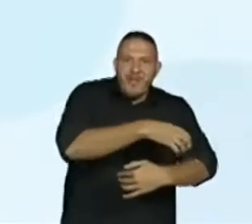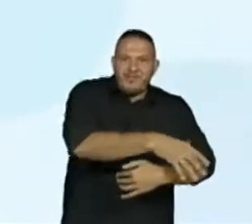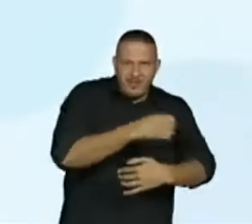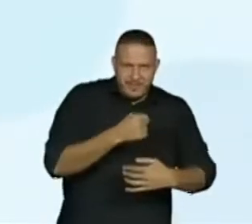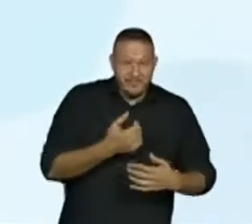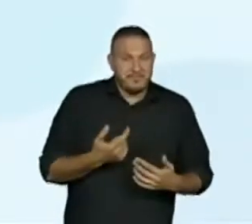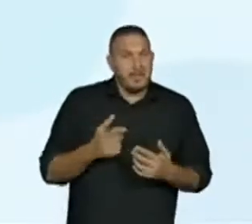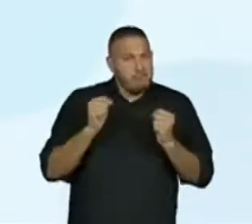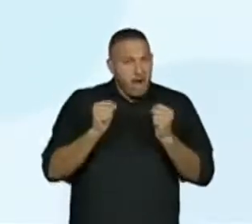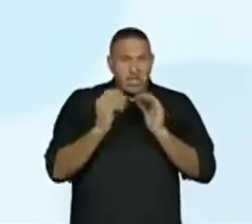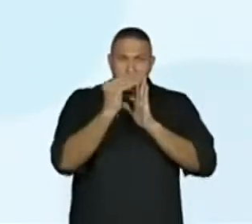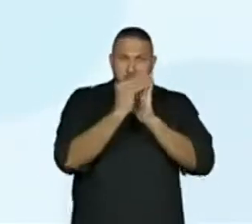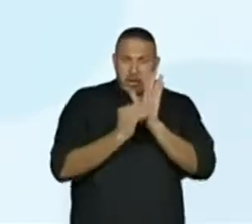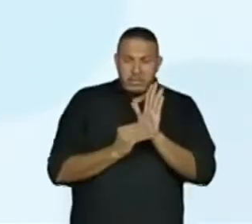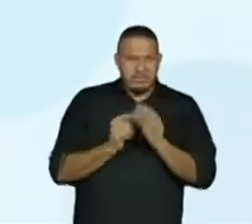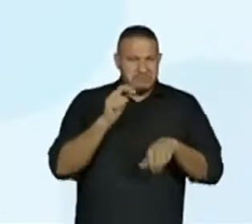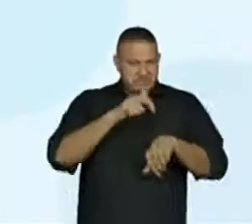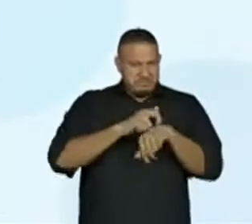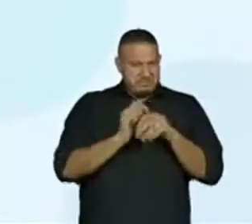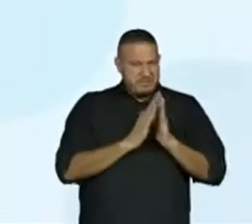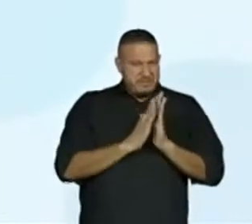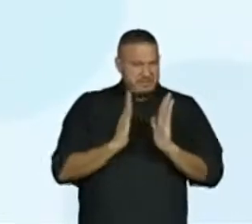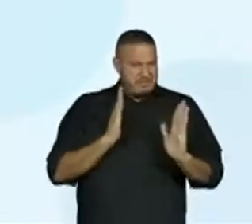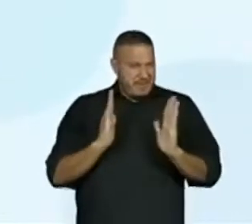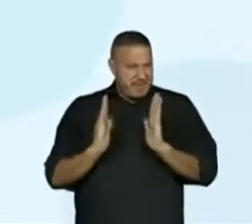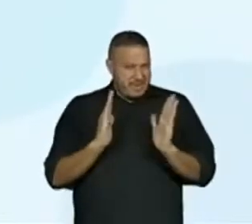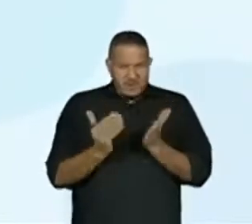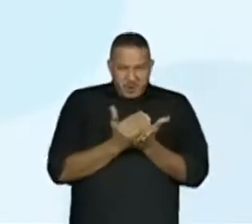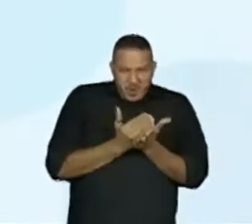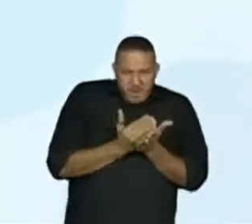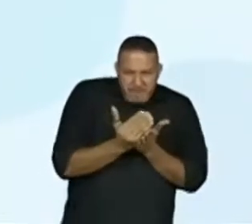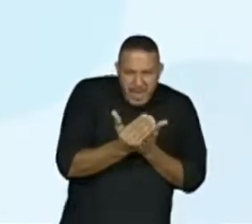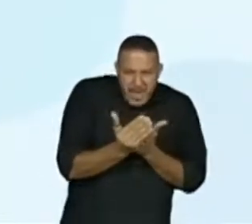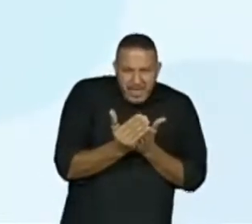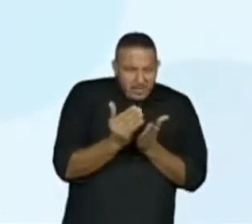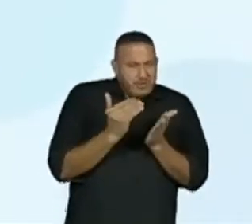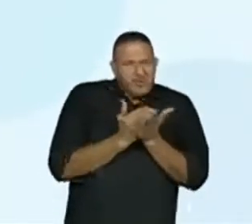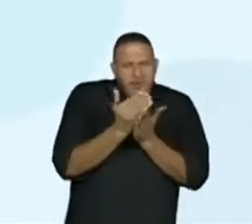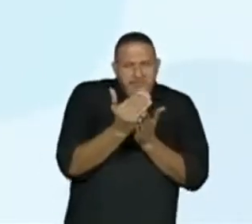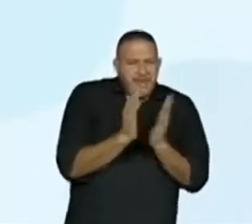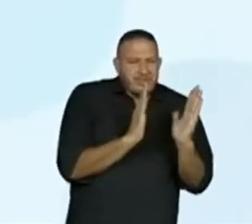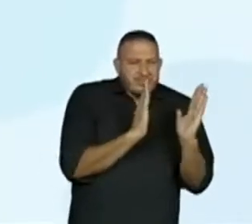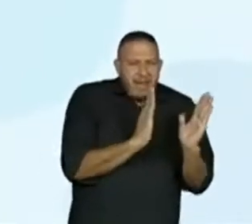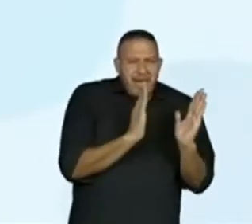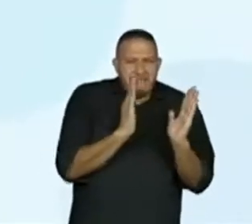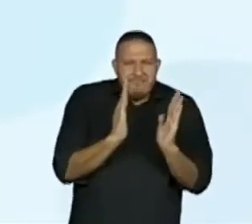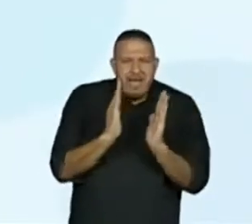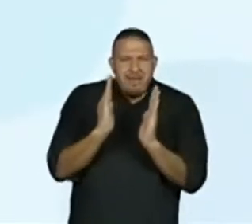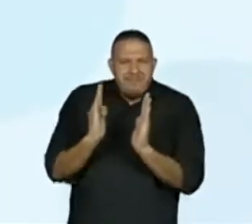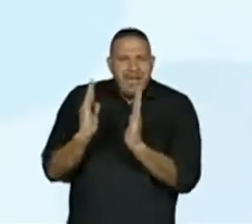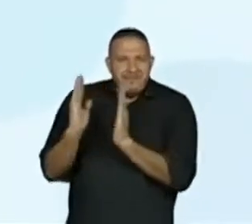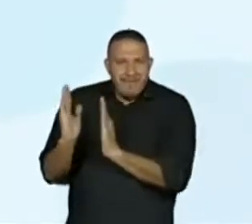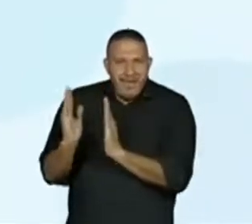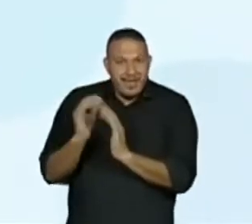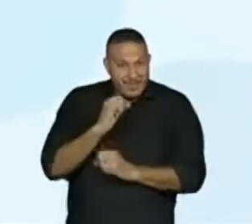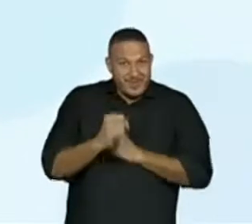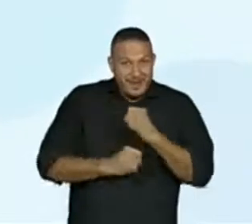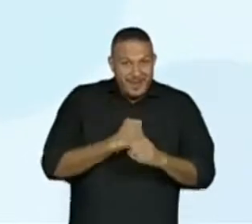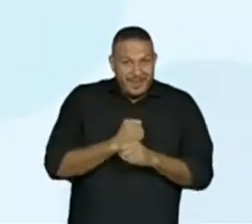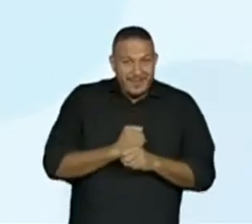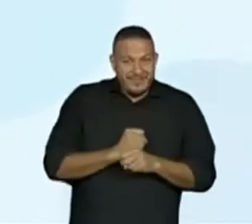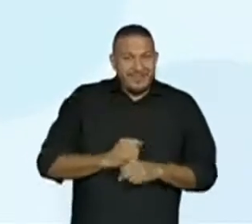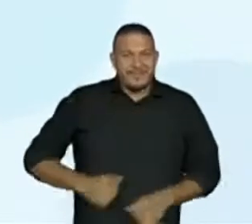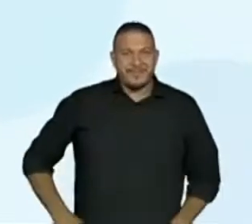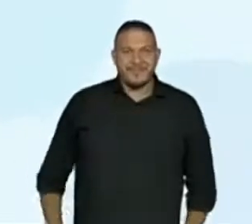posso colocar assim períodos início das estações estações do ano não é vamos pegar a caneta